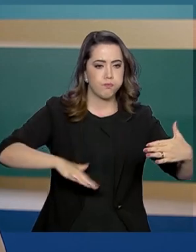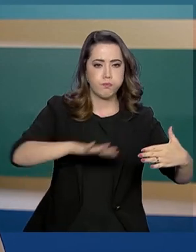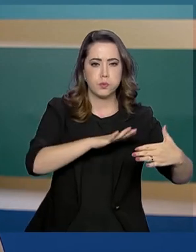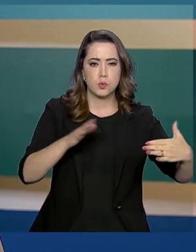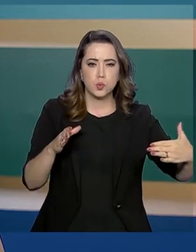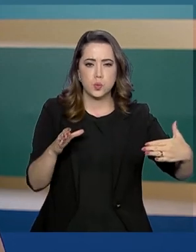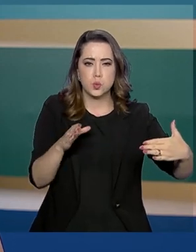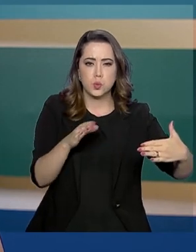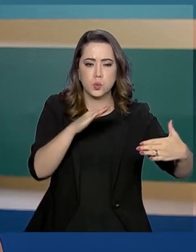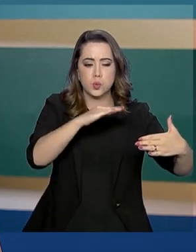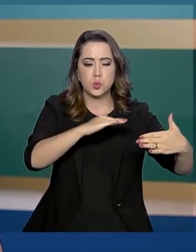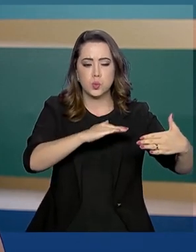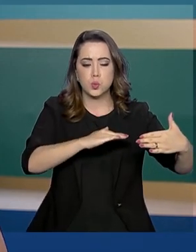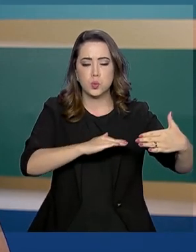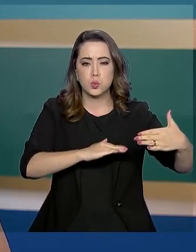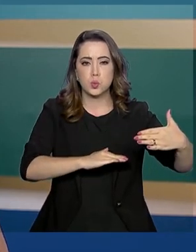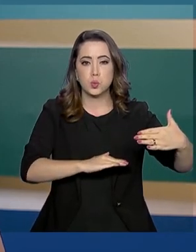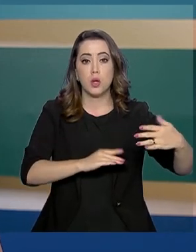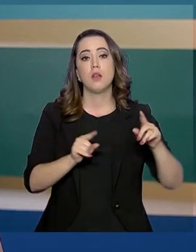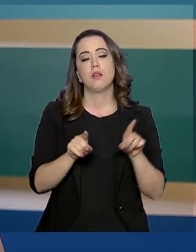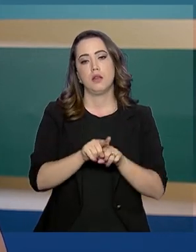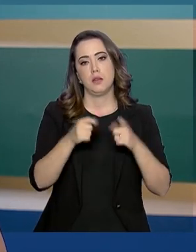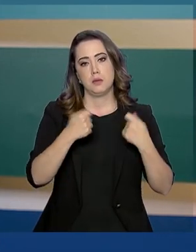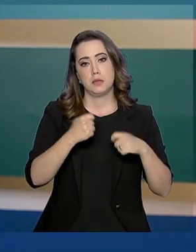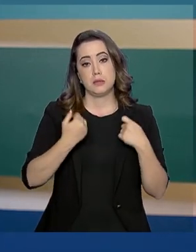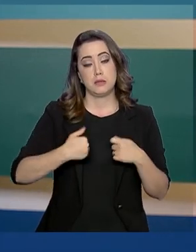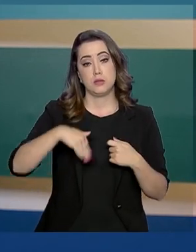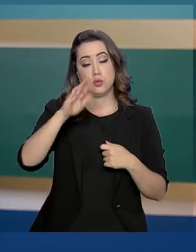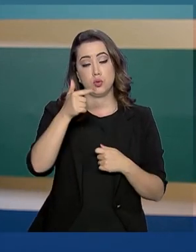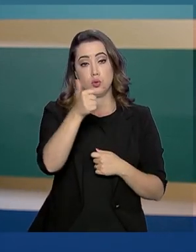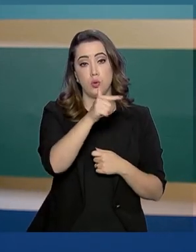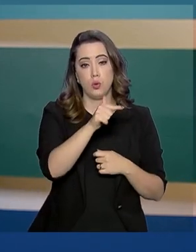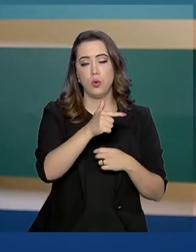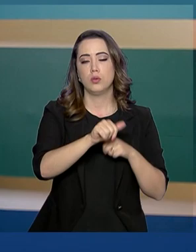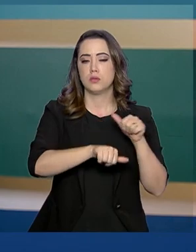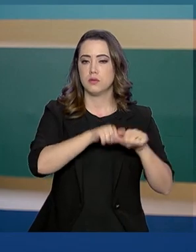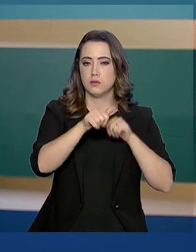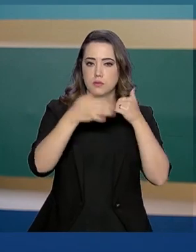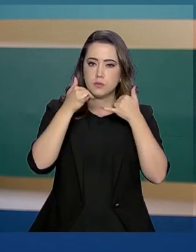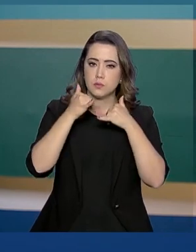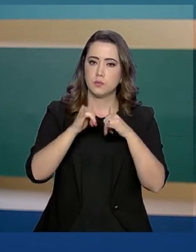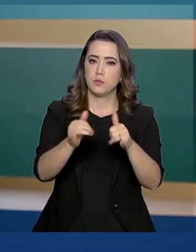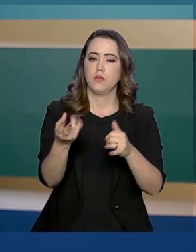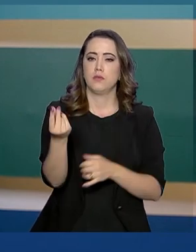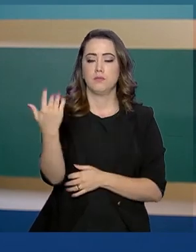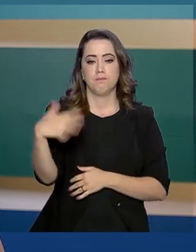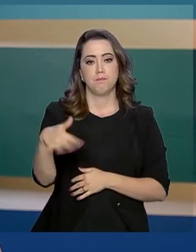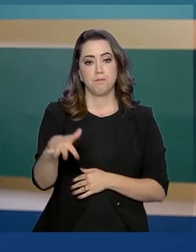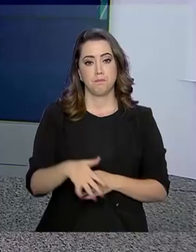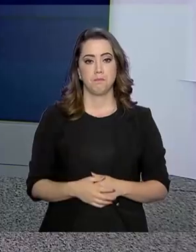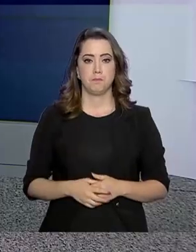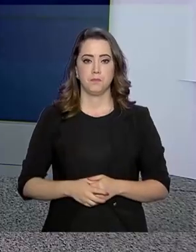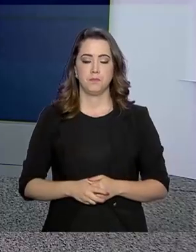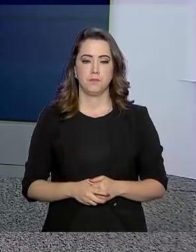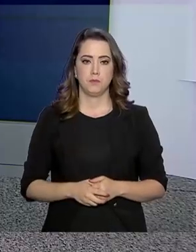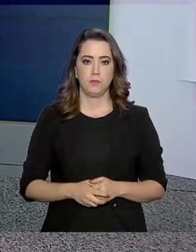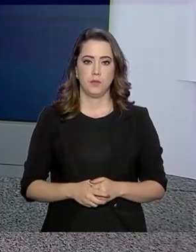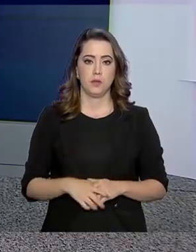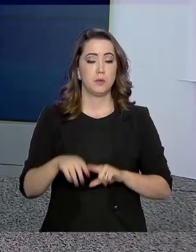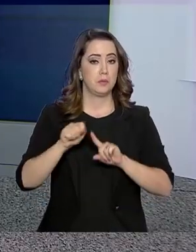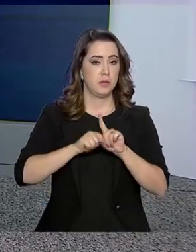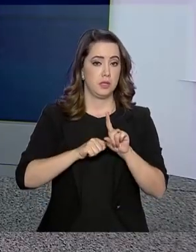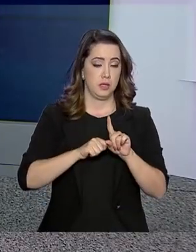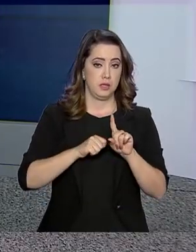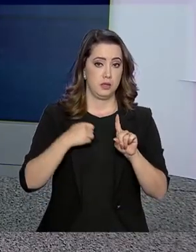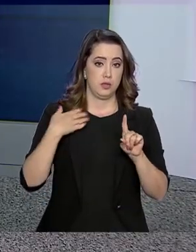cenário requer o acionamento das usinas termoelétricas e, por isso, uma geração de energia mais cara. A partir